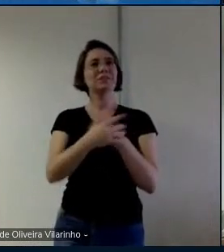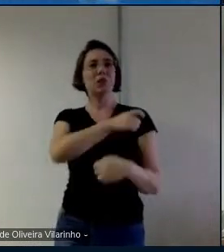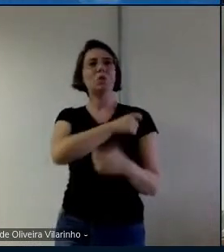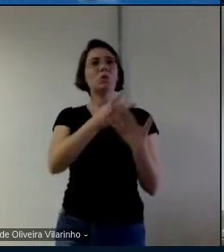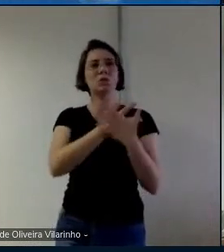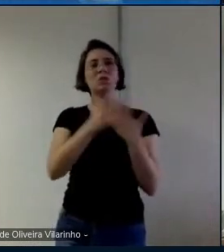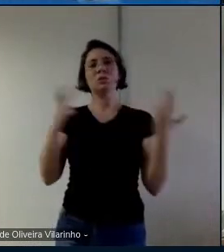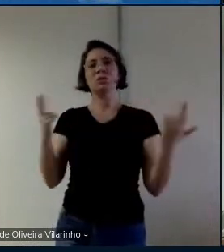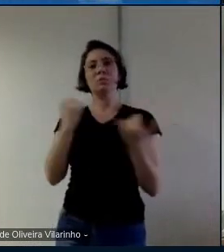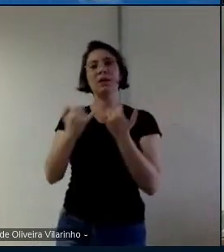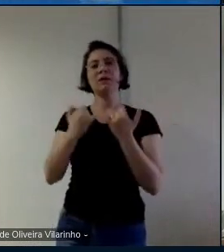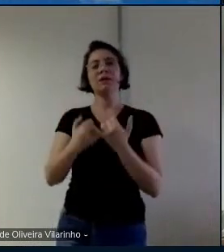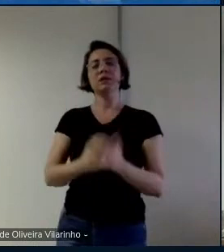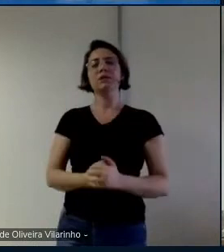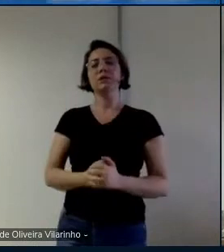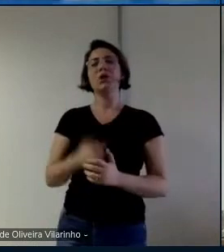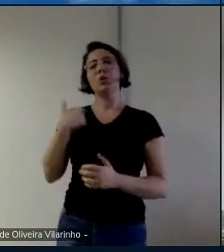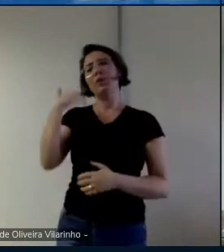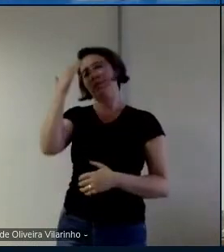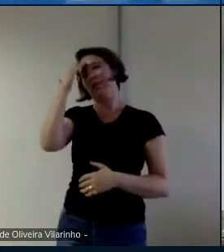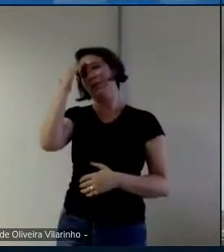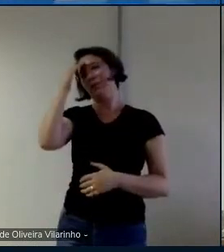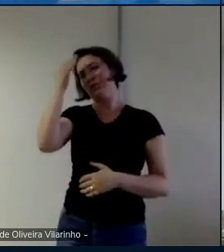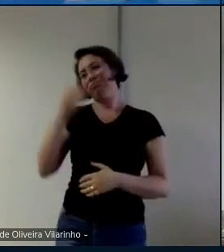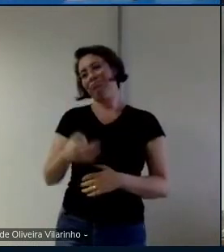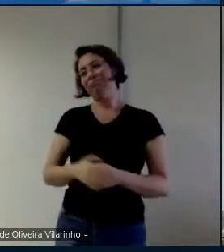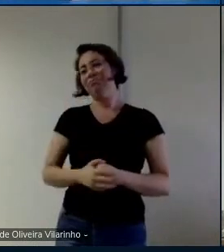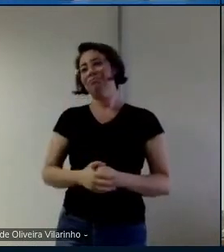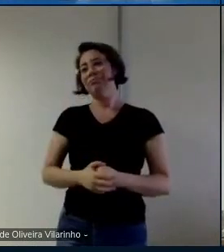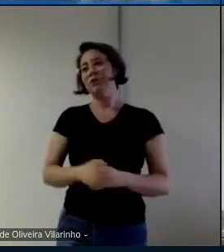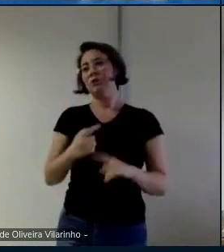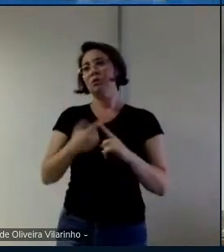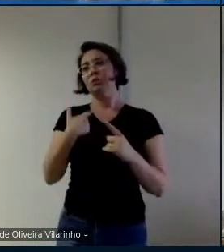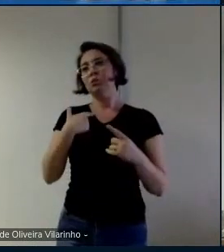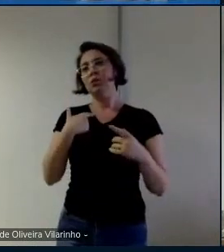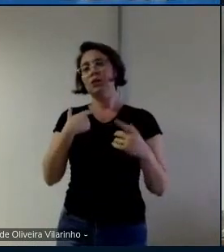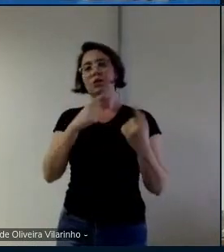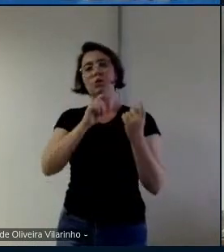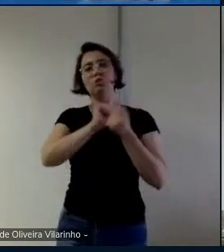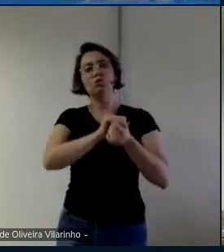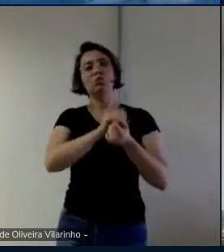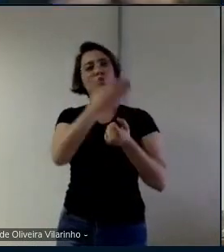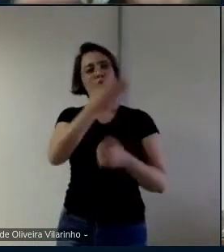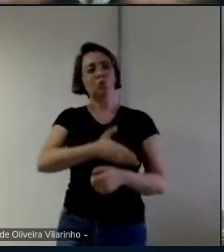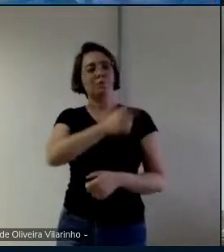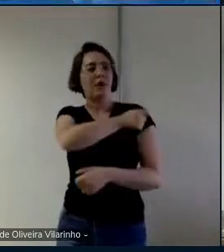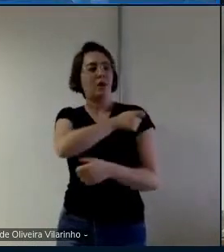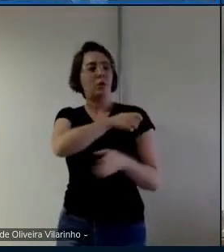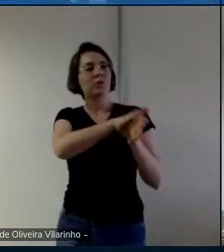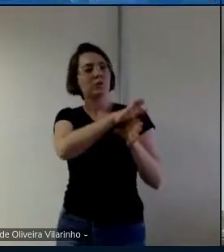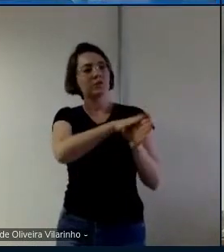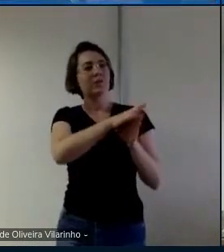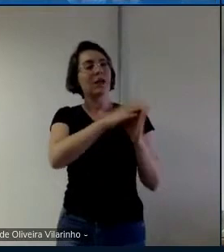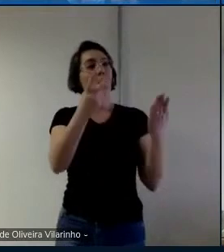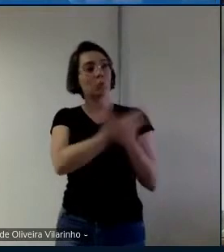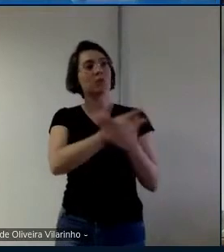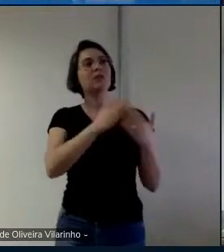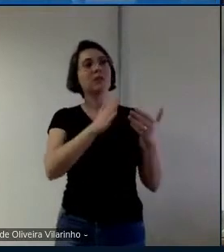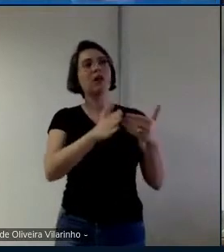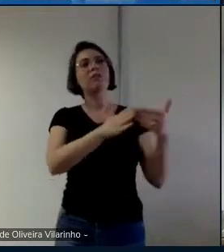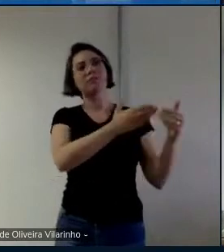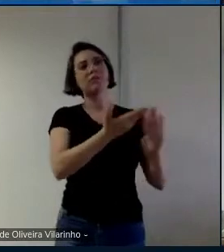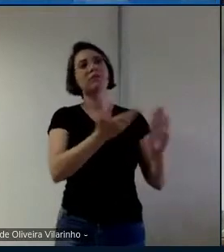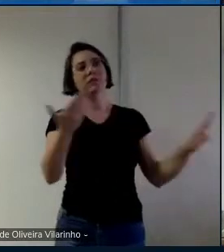complicada eu entendo muito bem isso porque vivi com minha orientanda também questão não tão